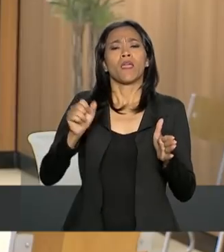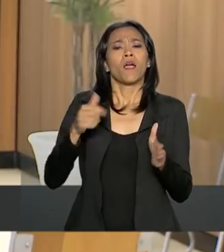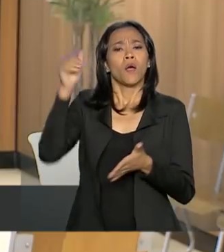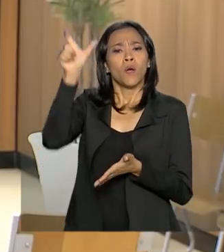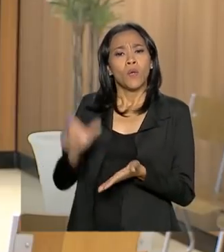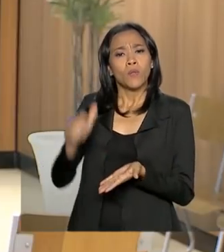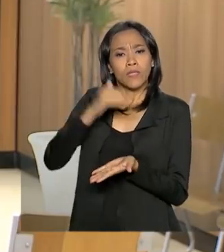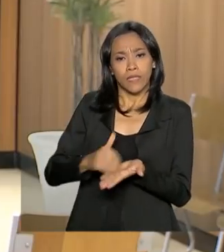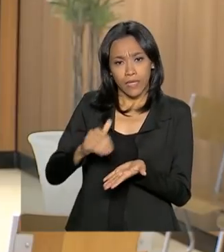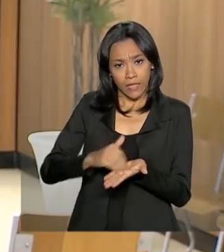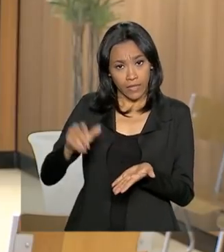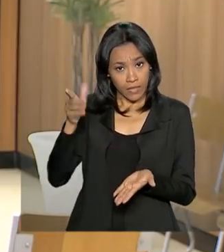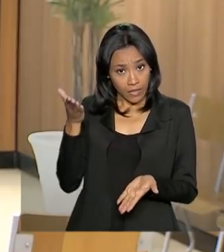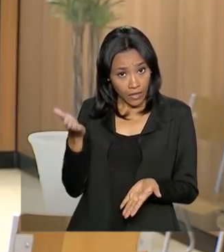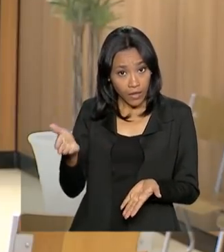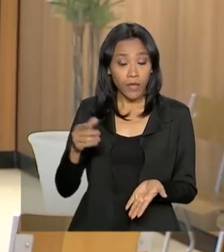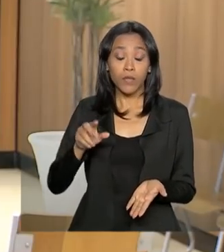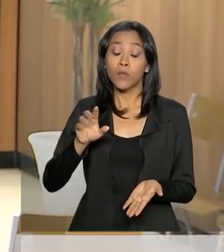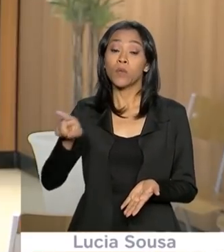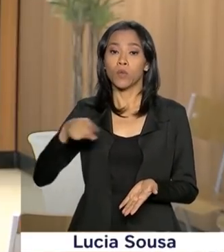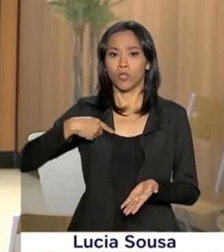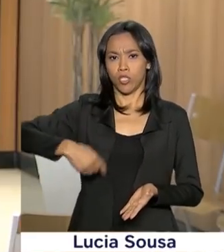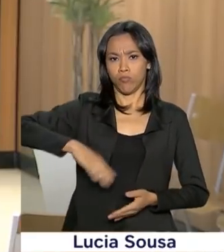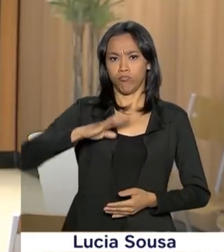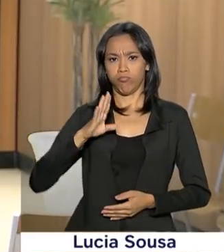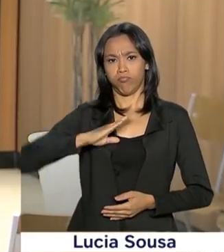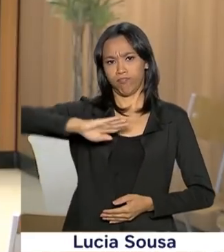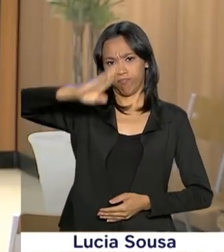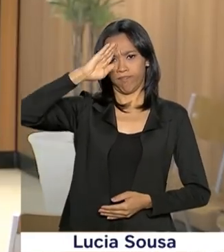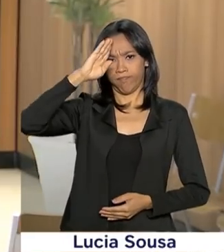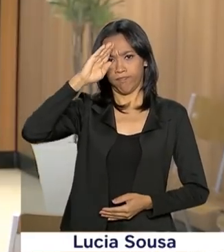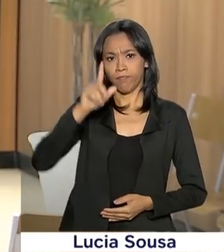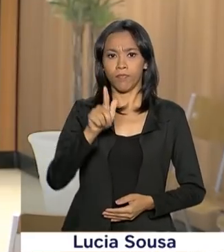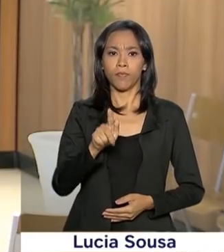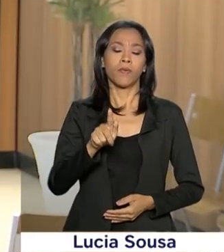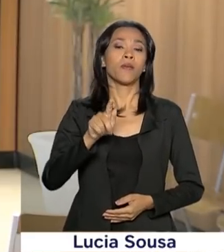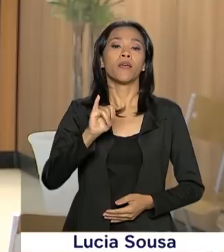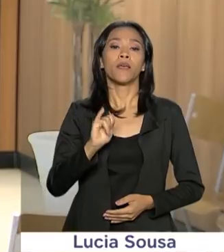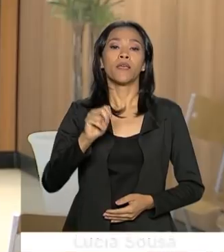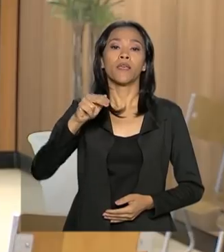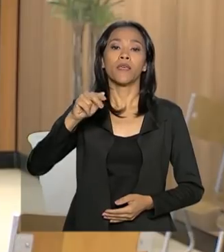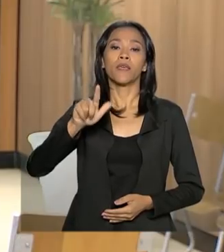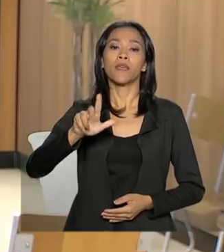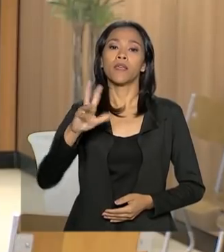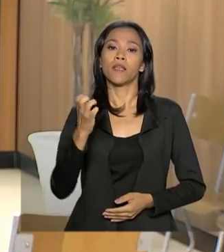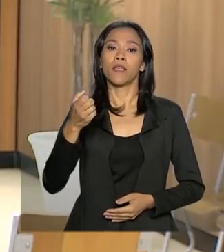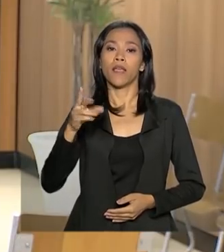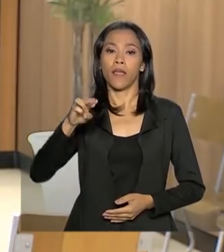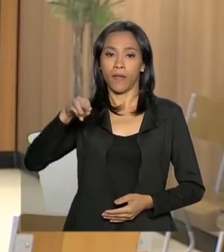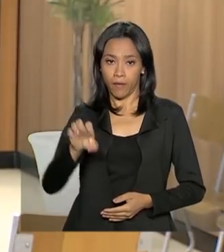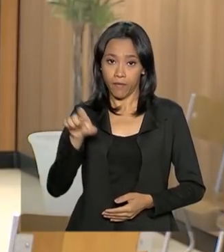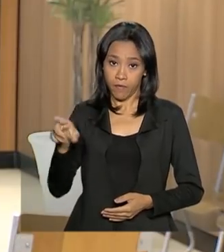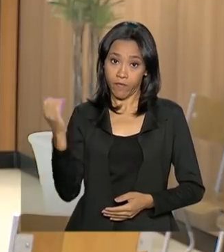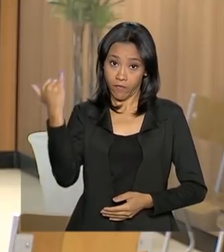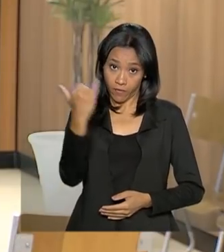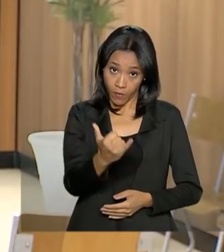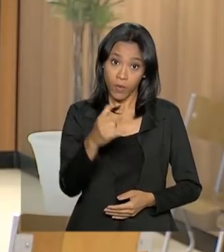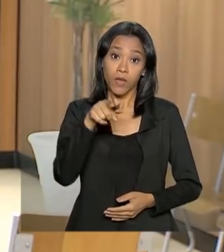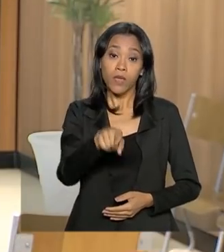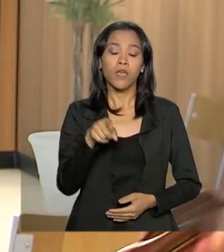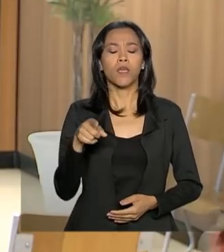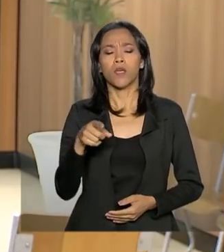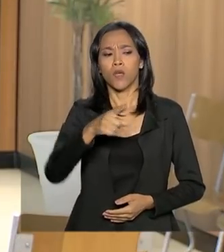Pública, General Guilherme Teófilo, anunciou agora há pouco aqui no Ministério da Justiça que os homens da Força Nacional